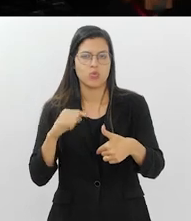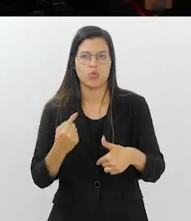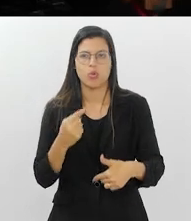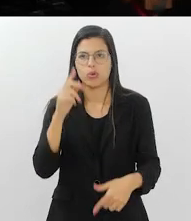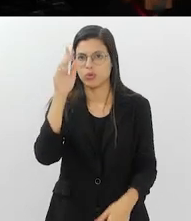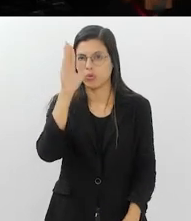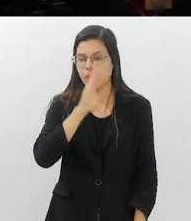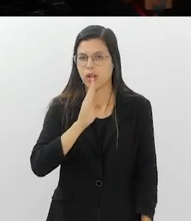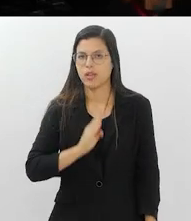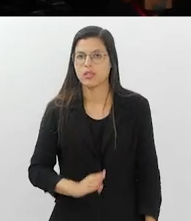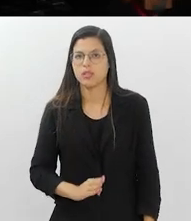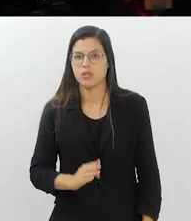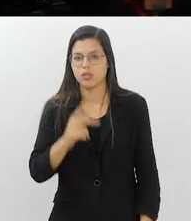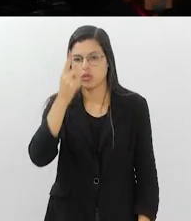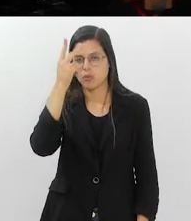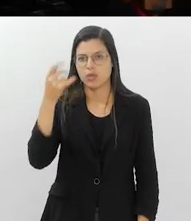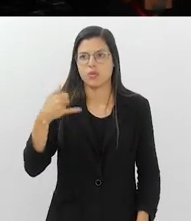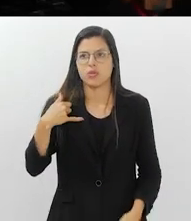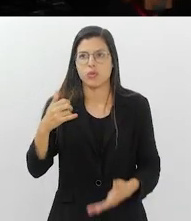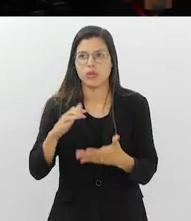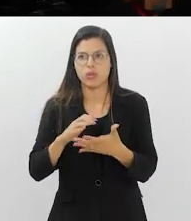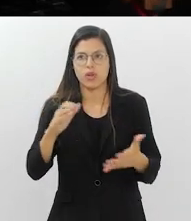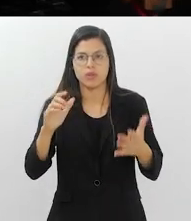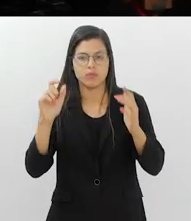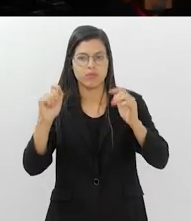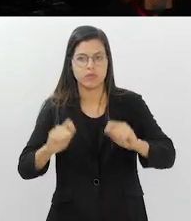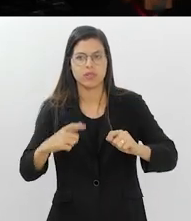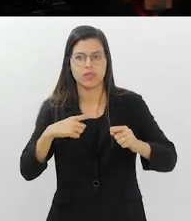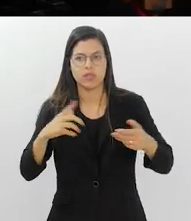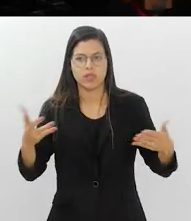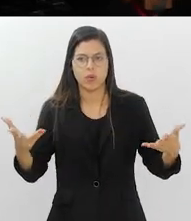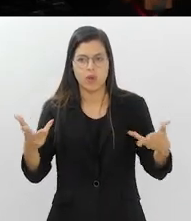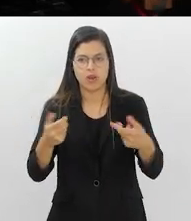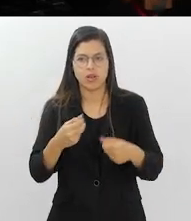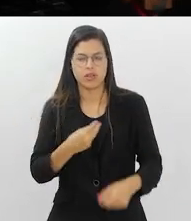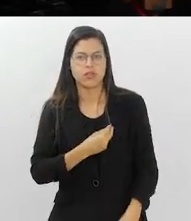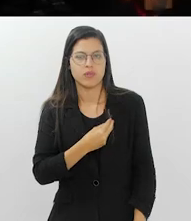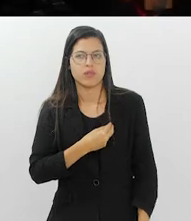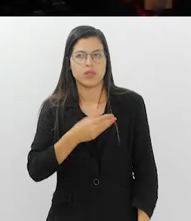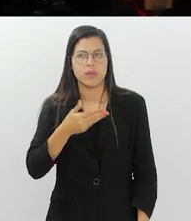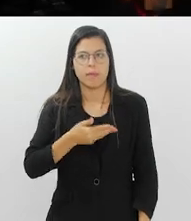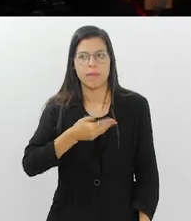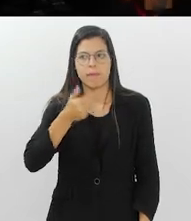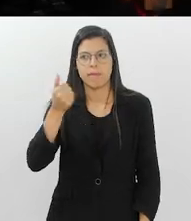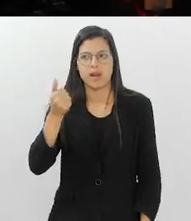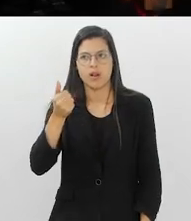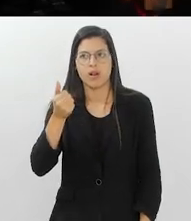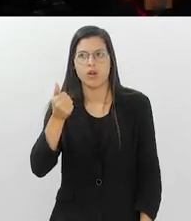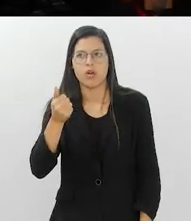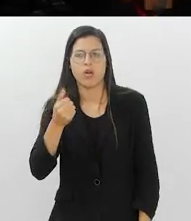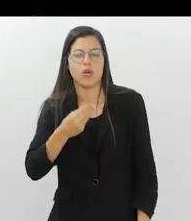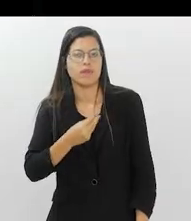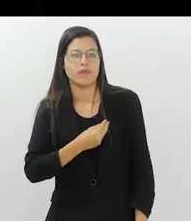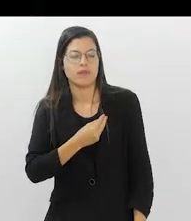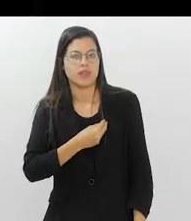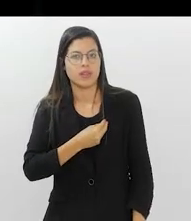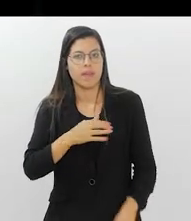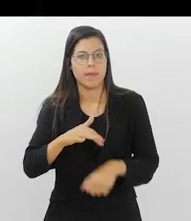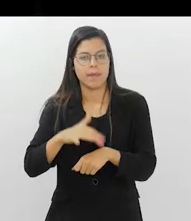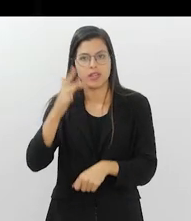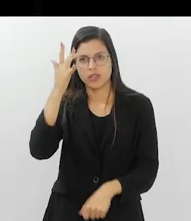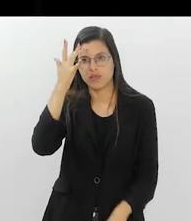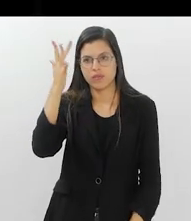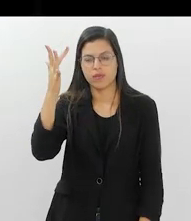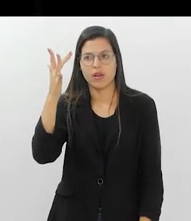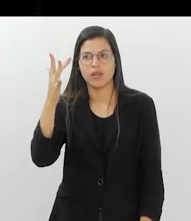nosso país para que os idosos pudessem ter uma qualidade de vida melhor e que a vida dele fosse mais facilitada.